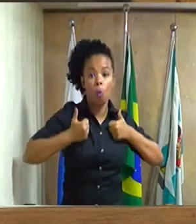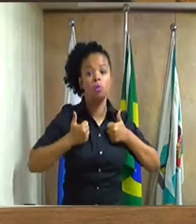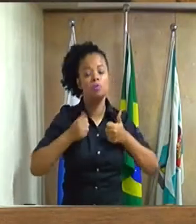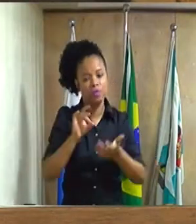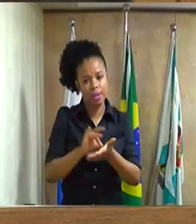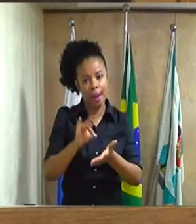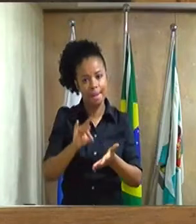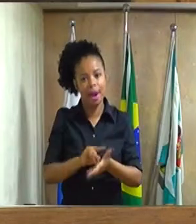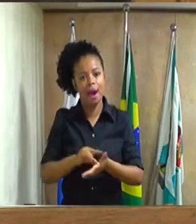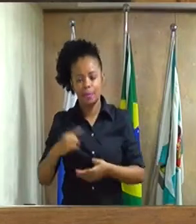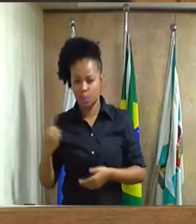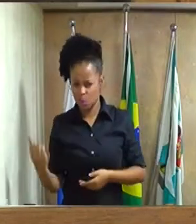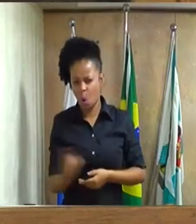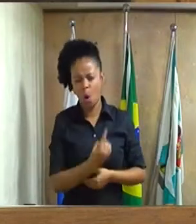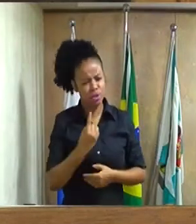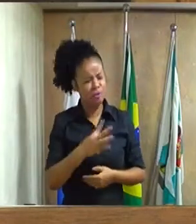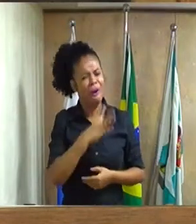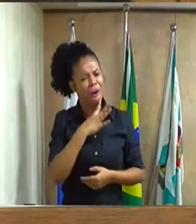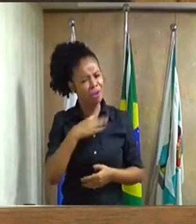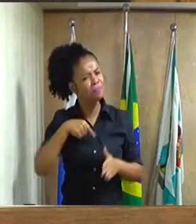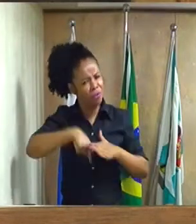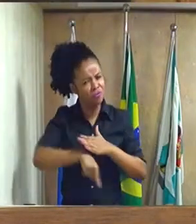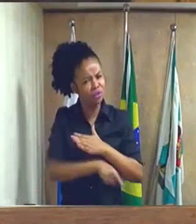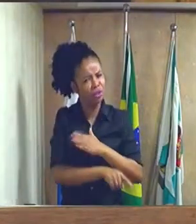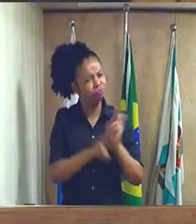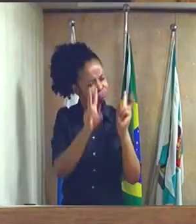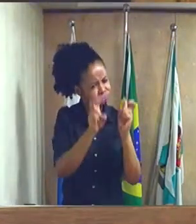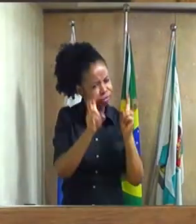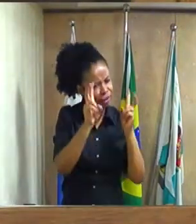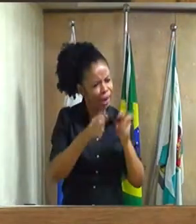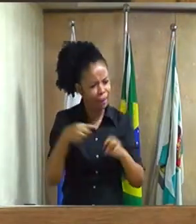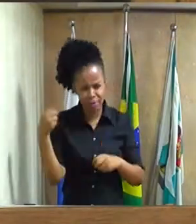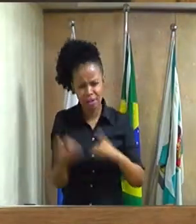somos sabedores. essa casa aqui é sabedora